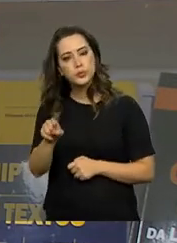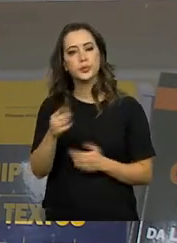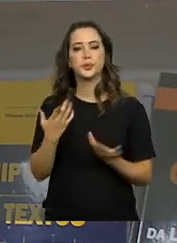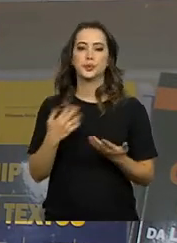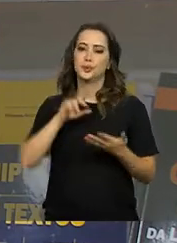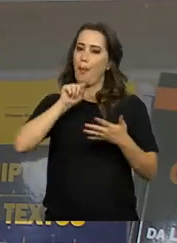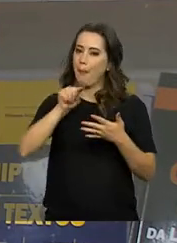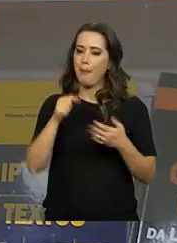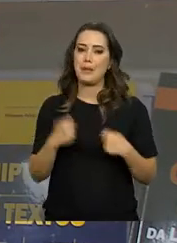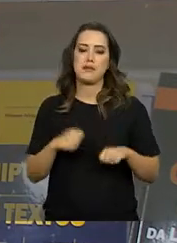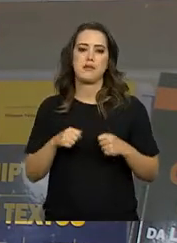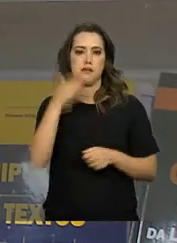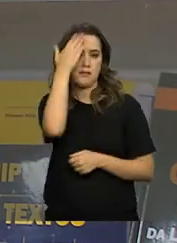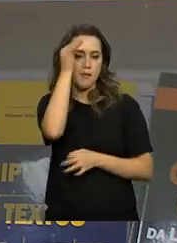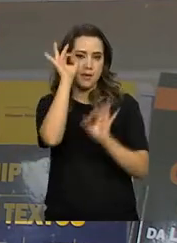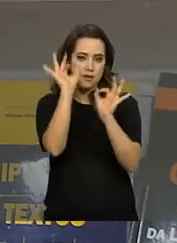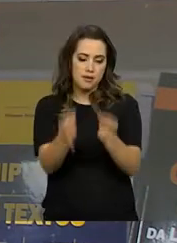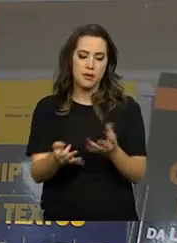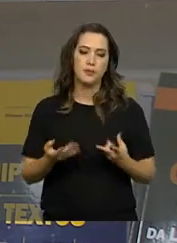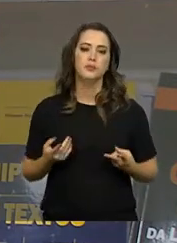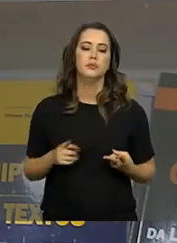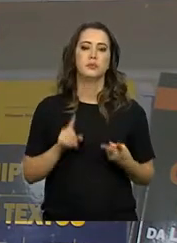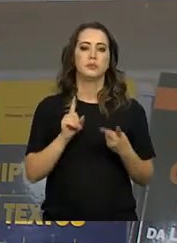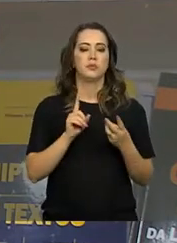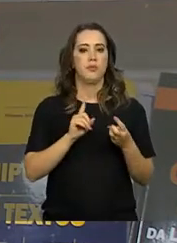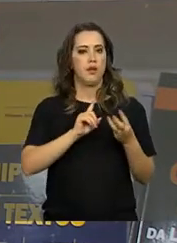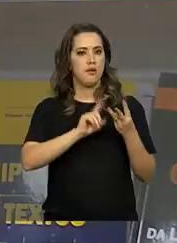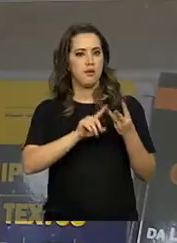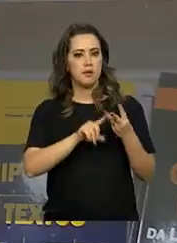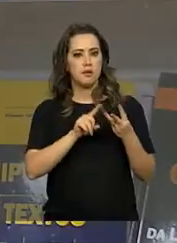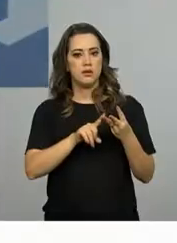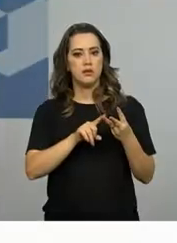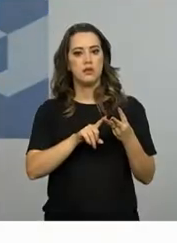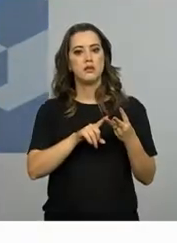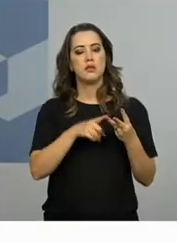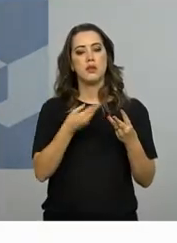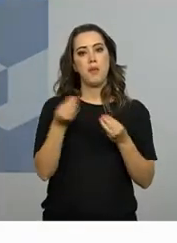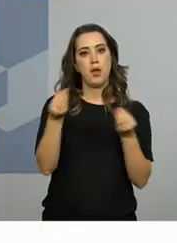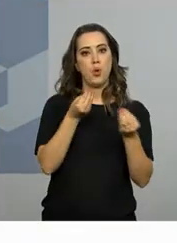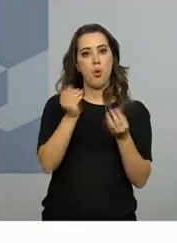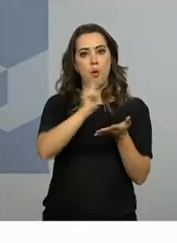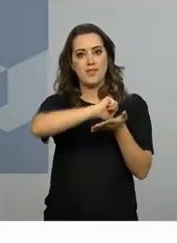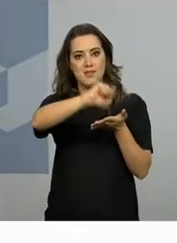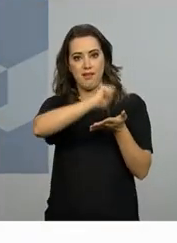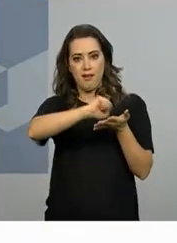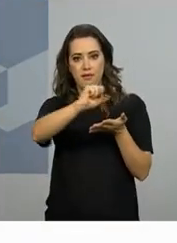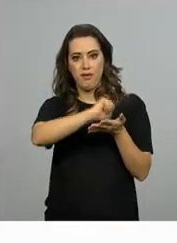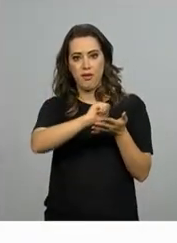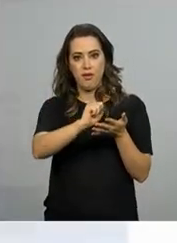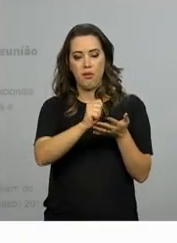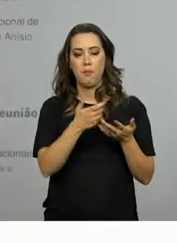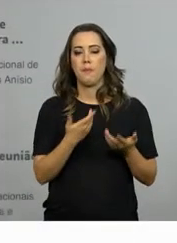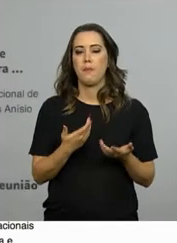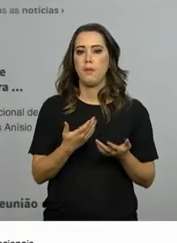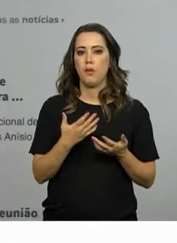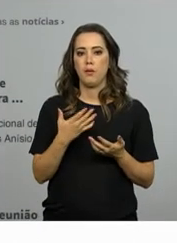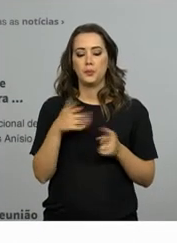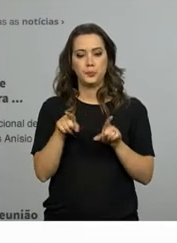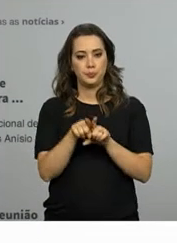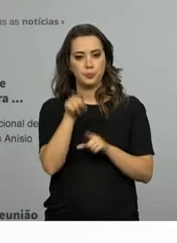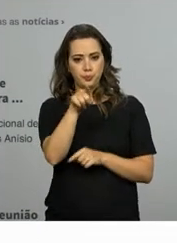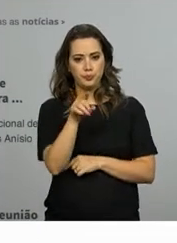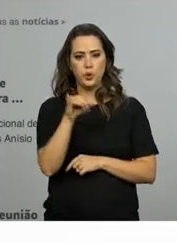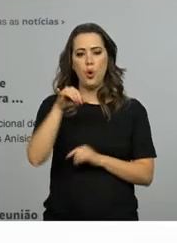vírgula, ponto e vírgula. E também a parte de ortografia. E o Inep, que organiza o Enem, lançou uma